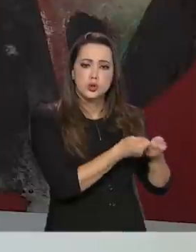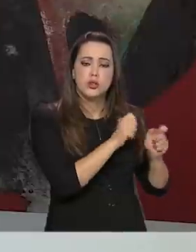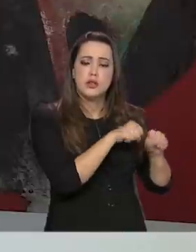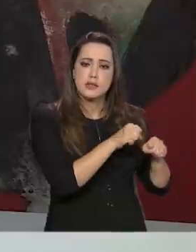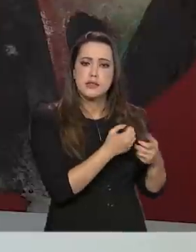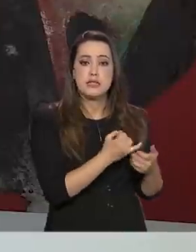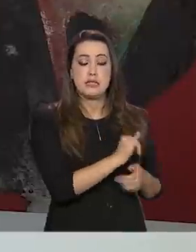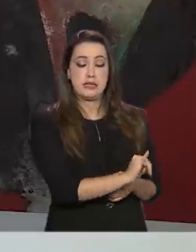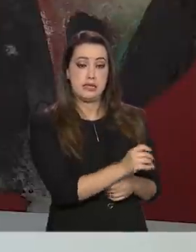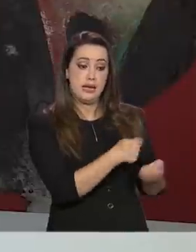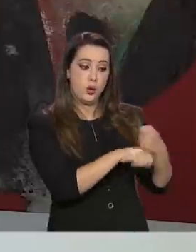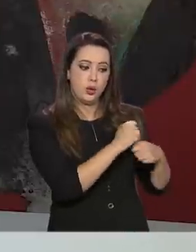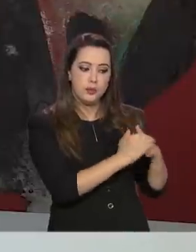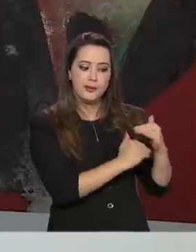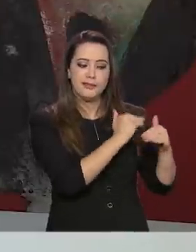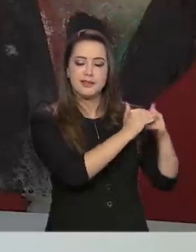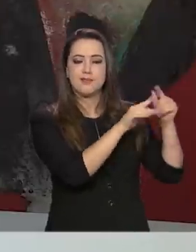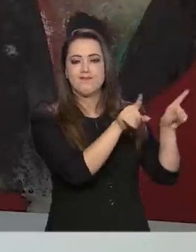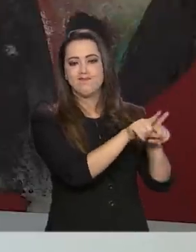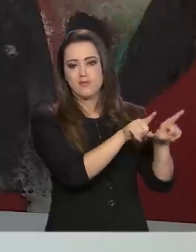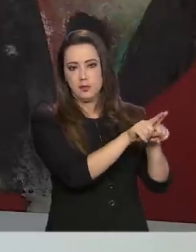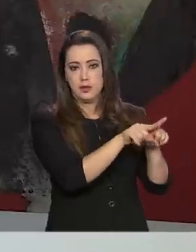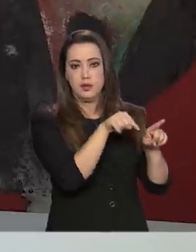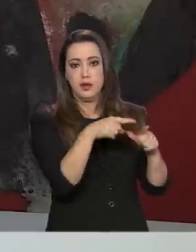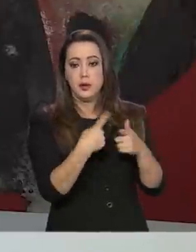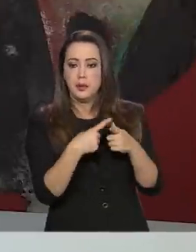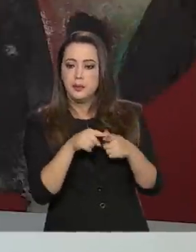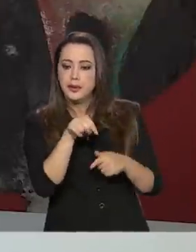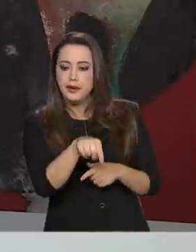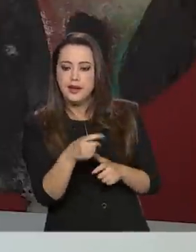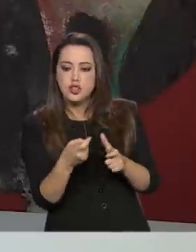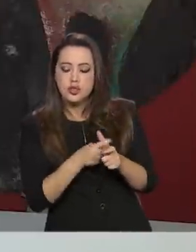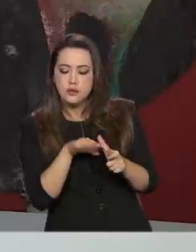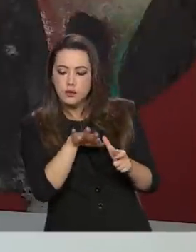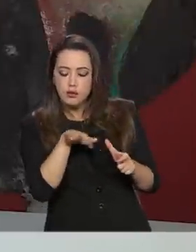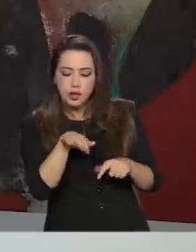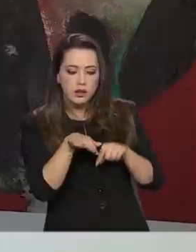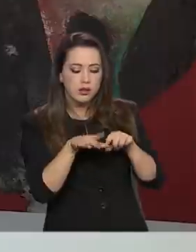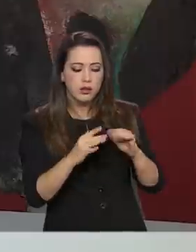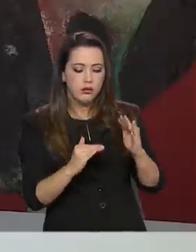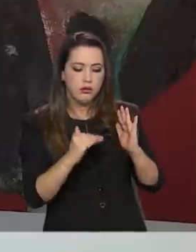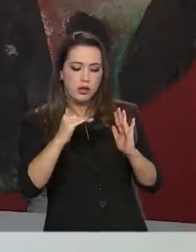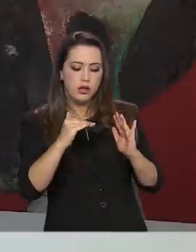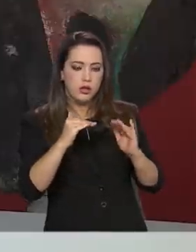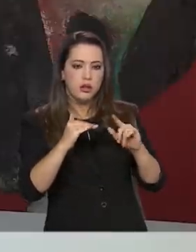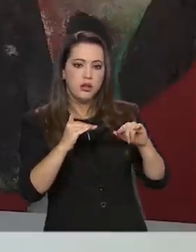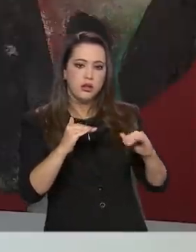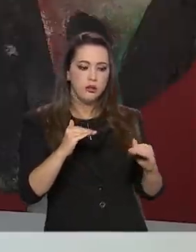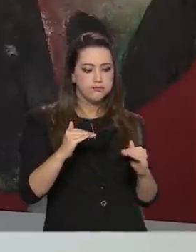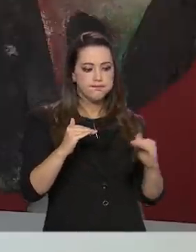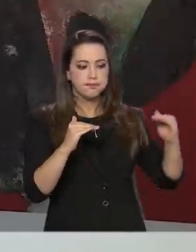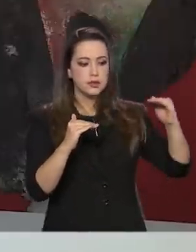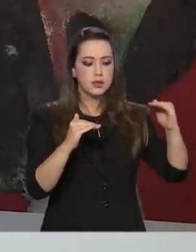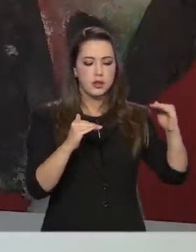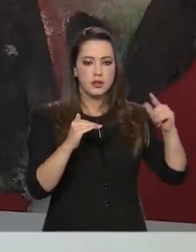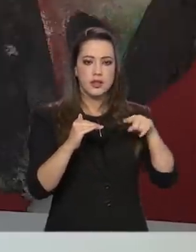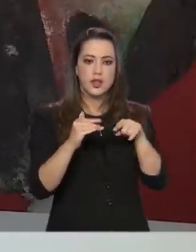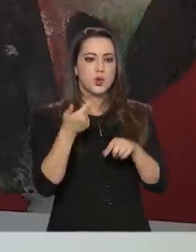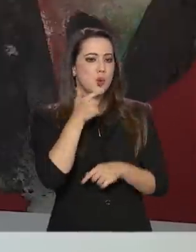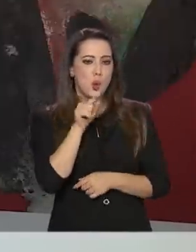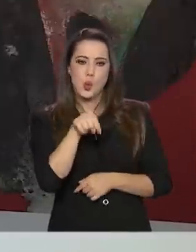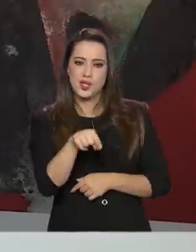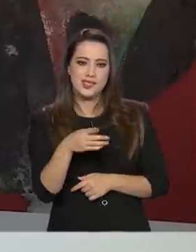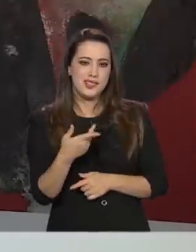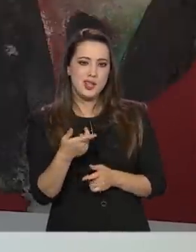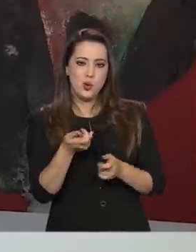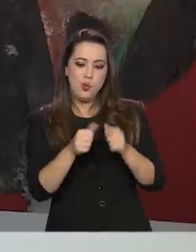crescimento econômico. Já que a dívida está aqui, então é uma relação dívida-PIB. Então, se eu não posso mexer no numerador,